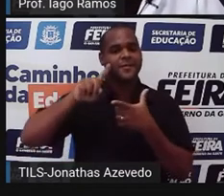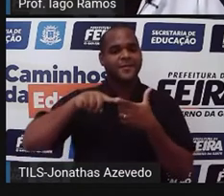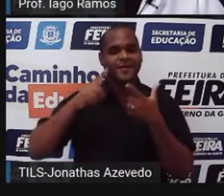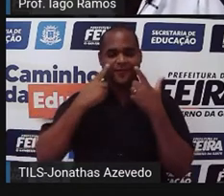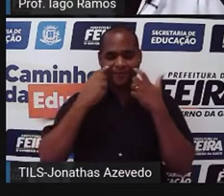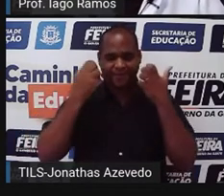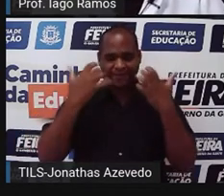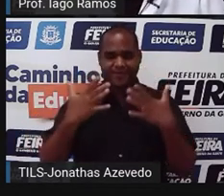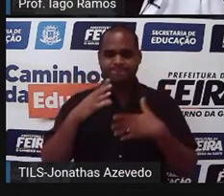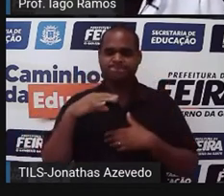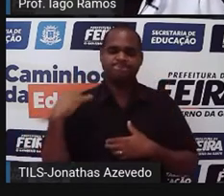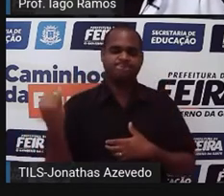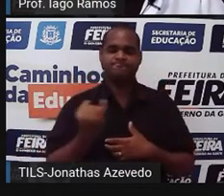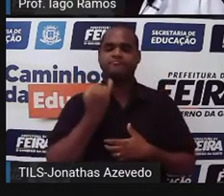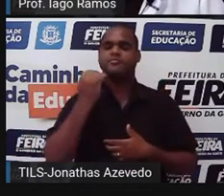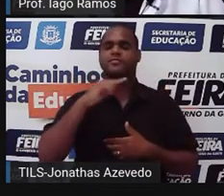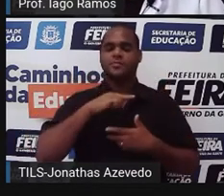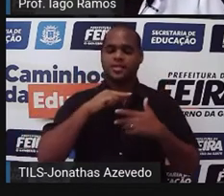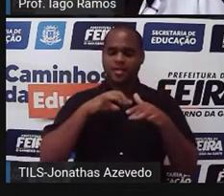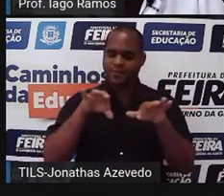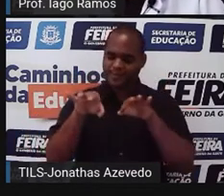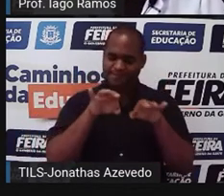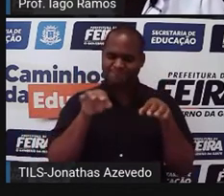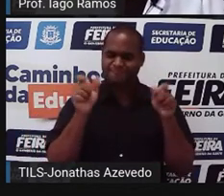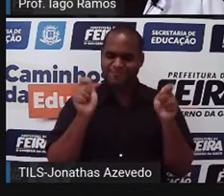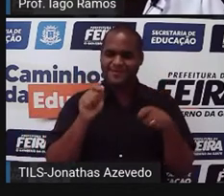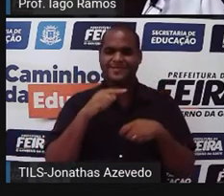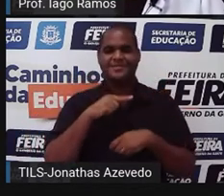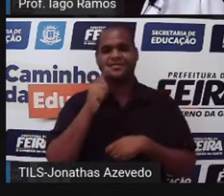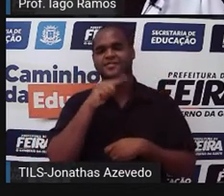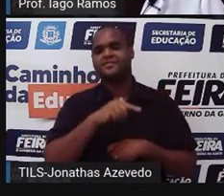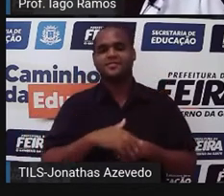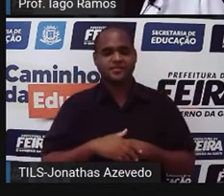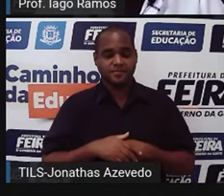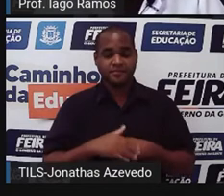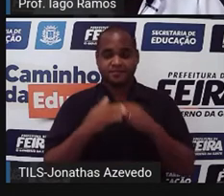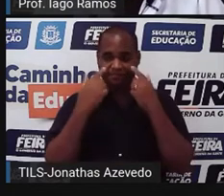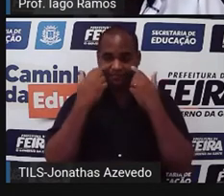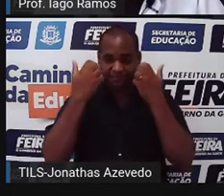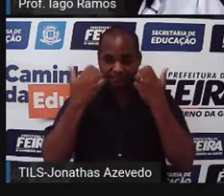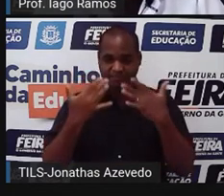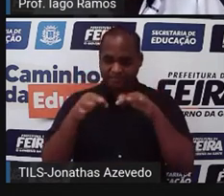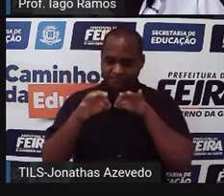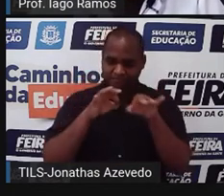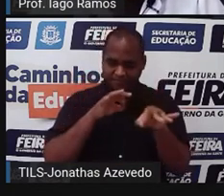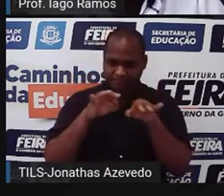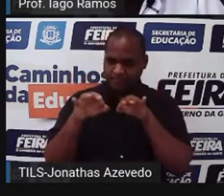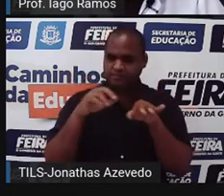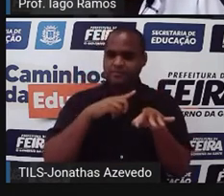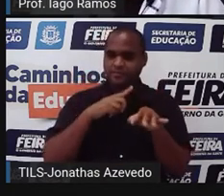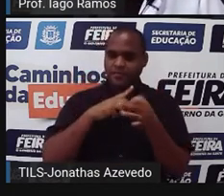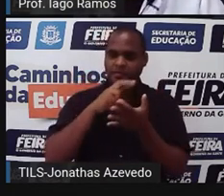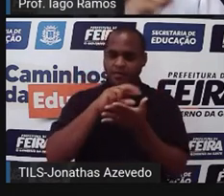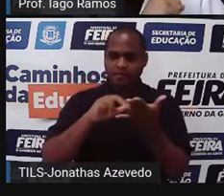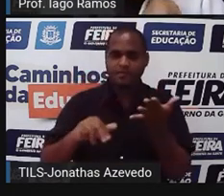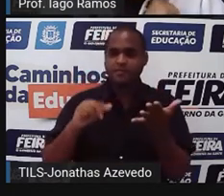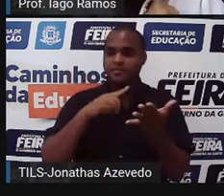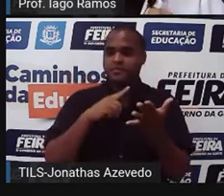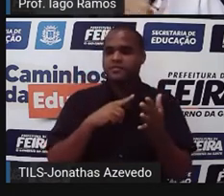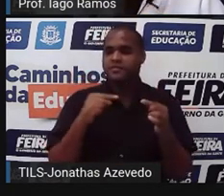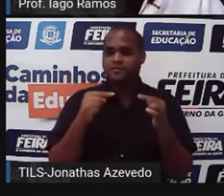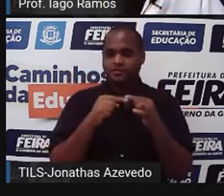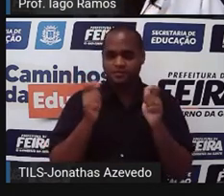quanto é importante organizar as coisas, tá bom? E a gente vai fazer essa organização das coisas de